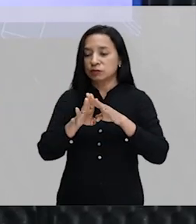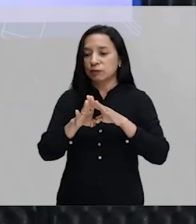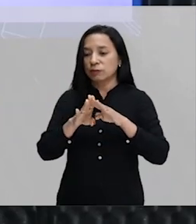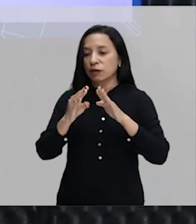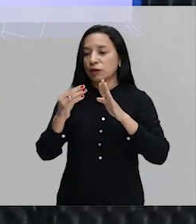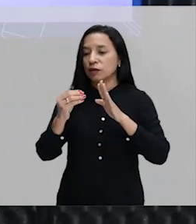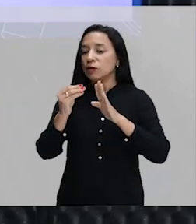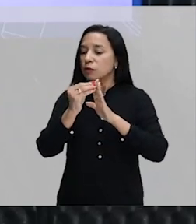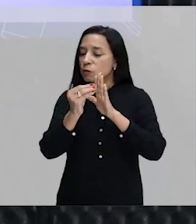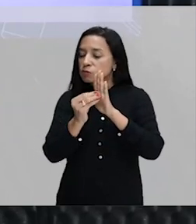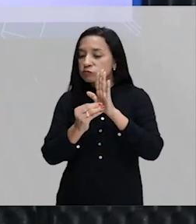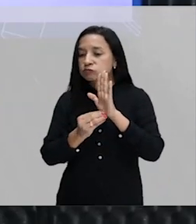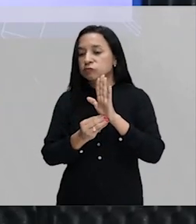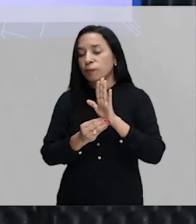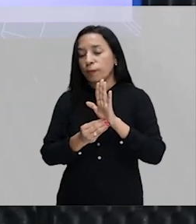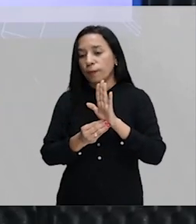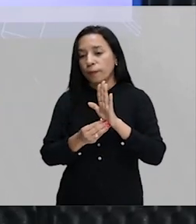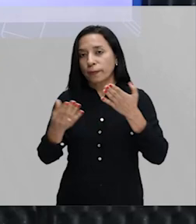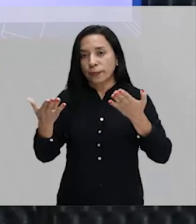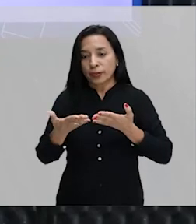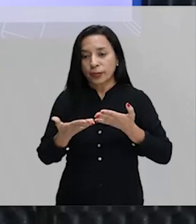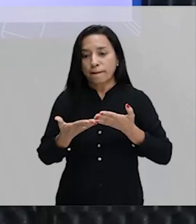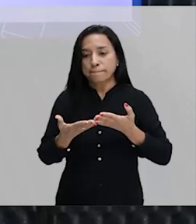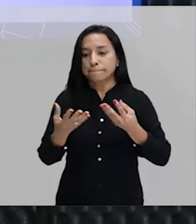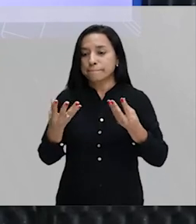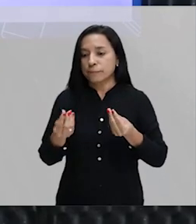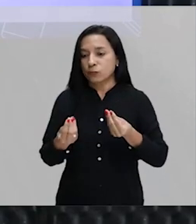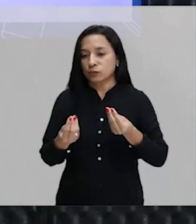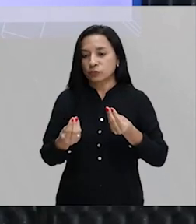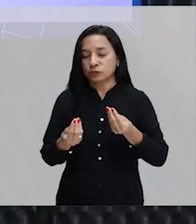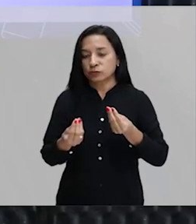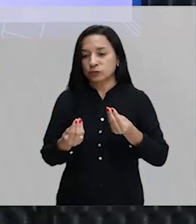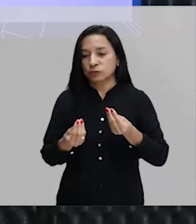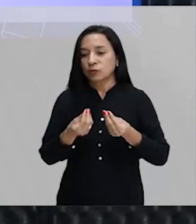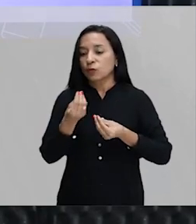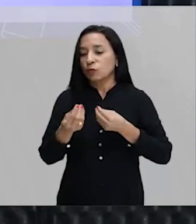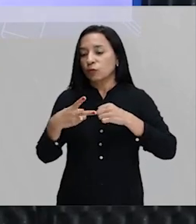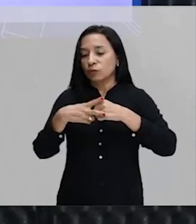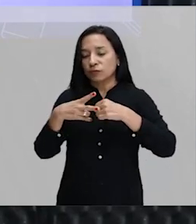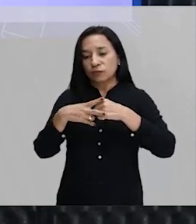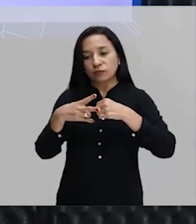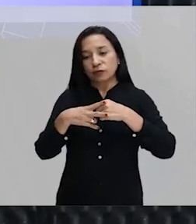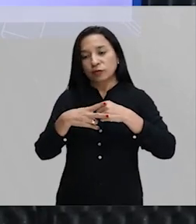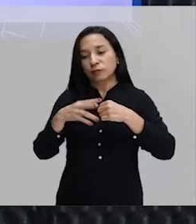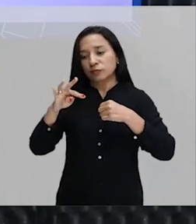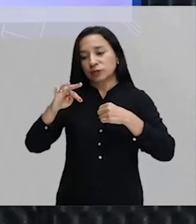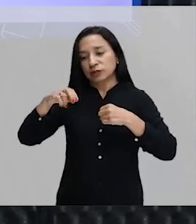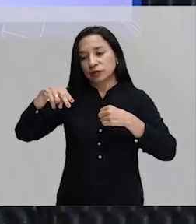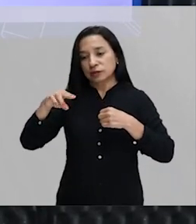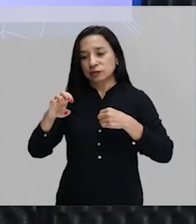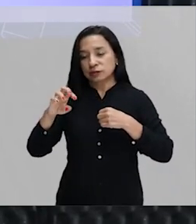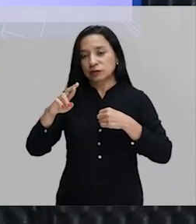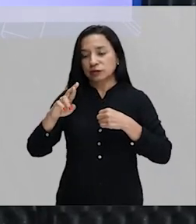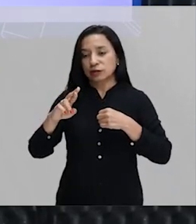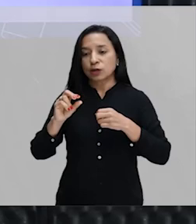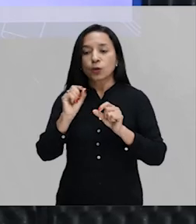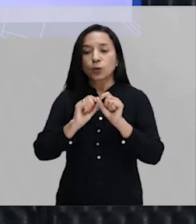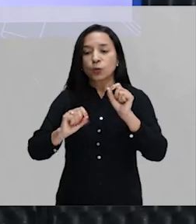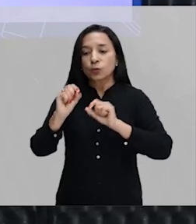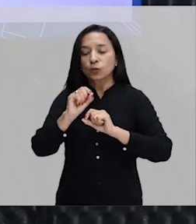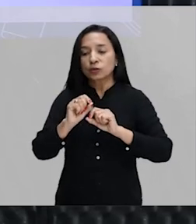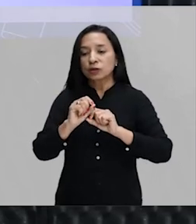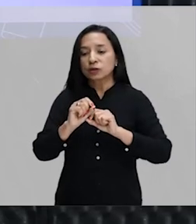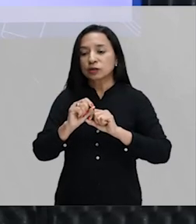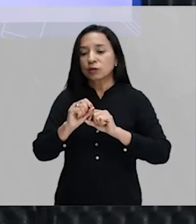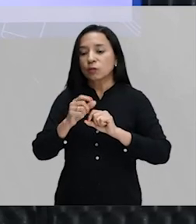programação nós vamos passar aqui são muitos tá como a gente viu no verbo tener o que não der aqui para você